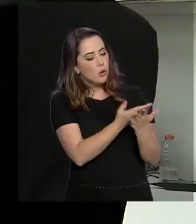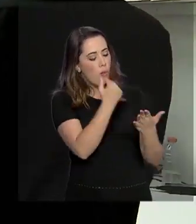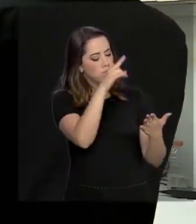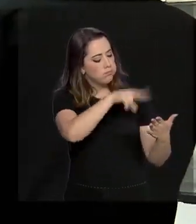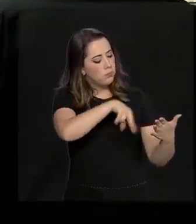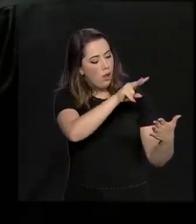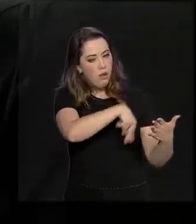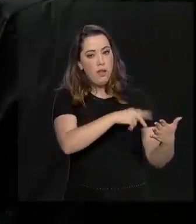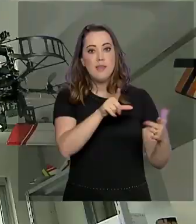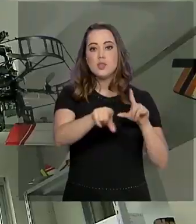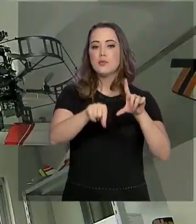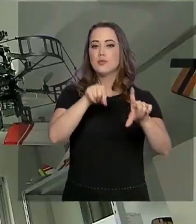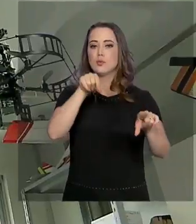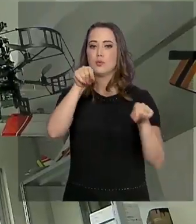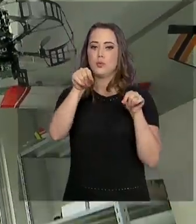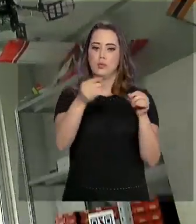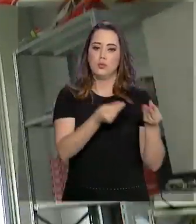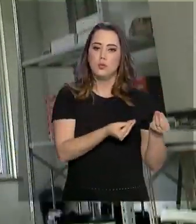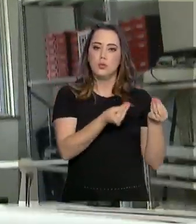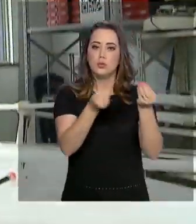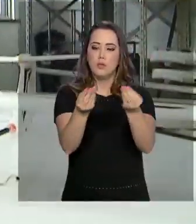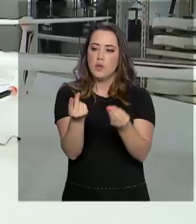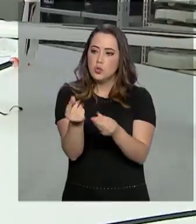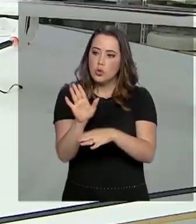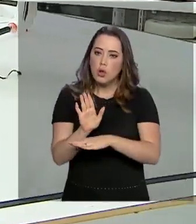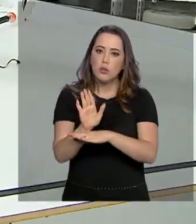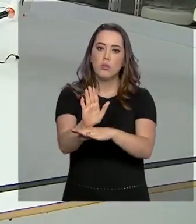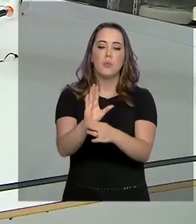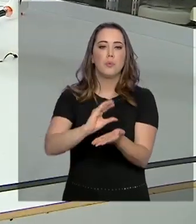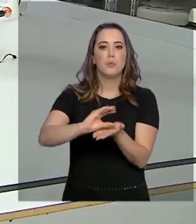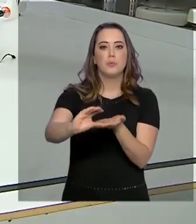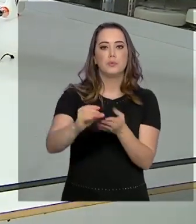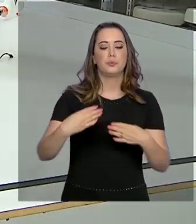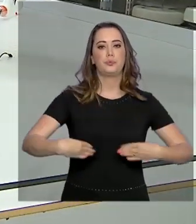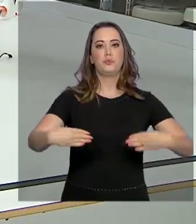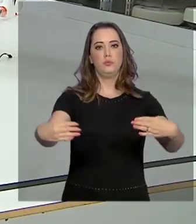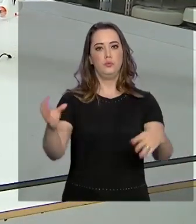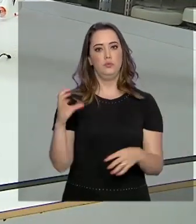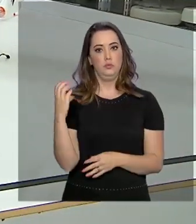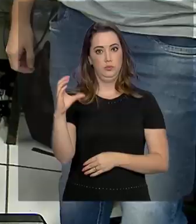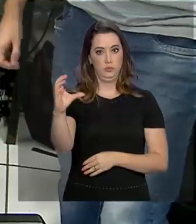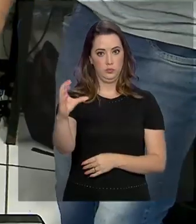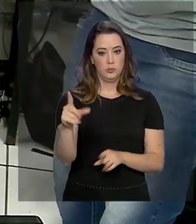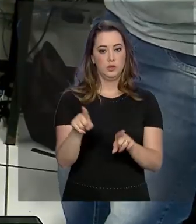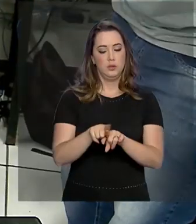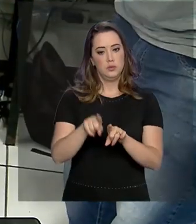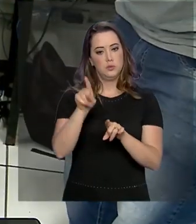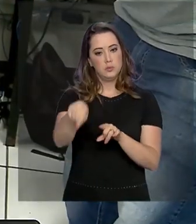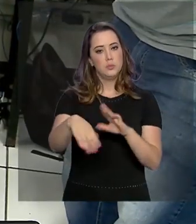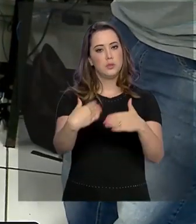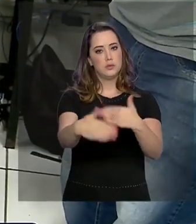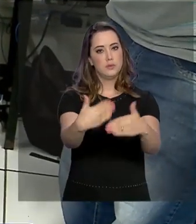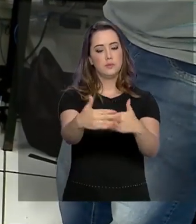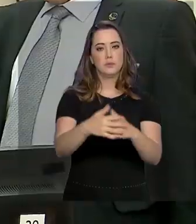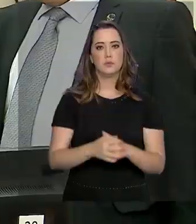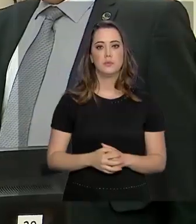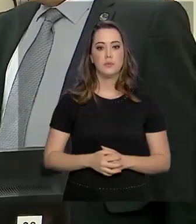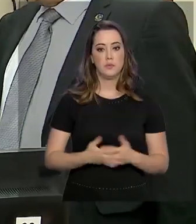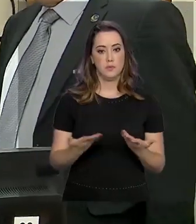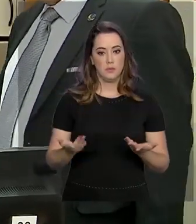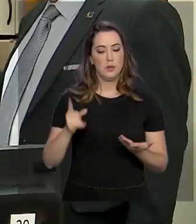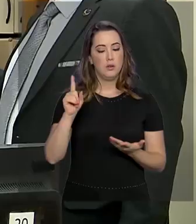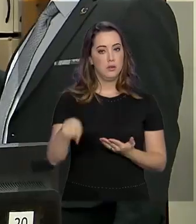e as escolhidas vão receber um incentivo do Ministério da Ciência e Tecnologia para serem desenvolvidas.